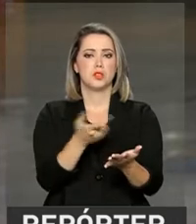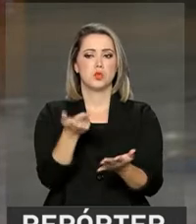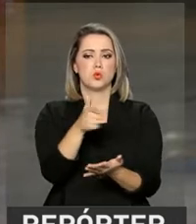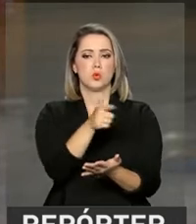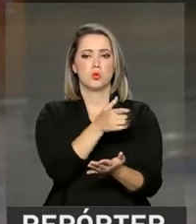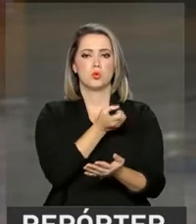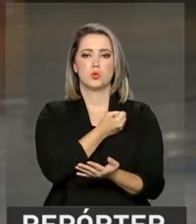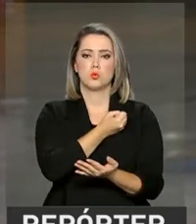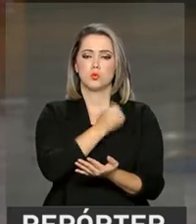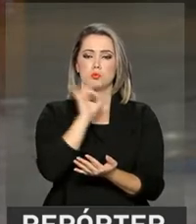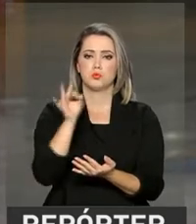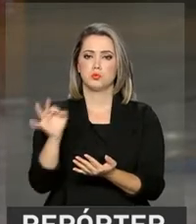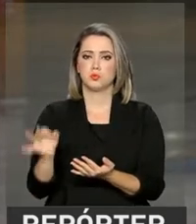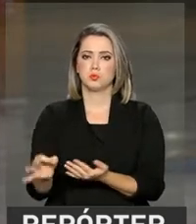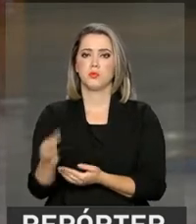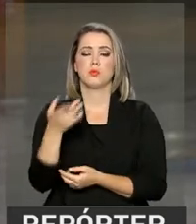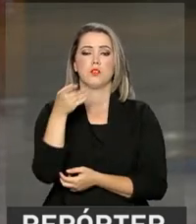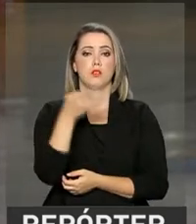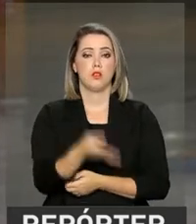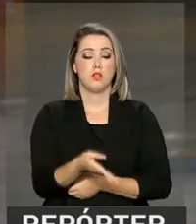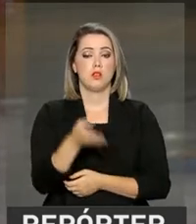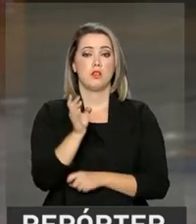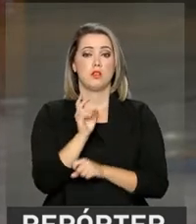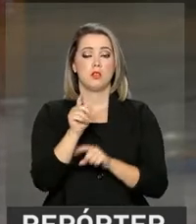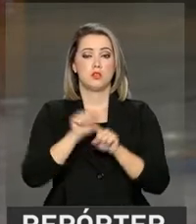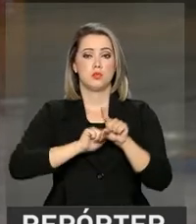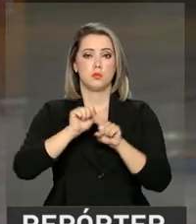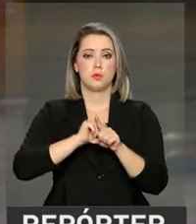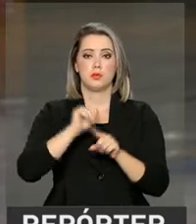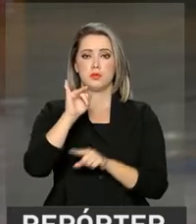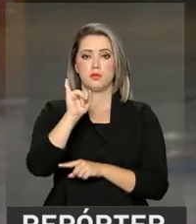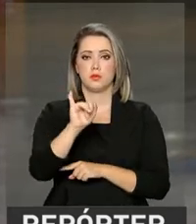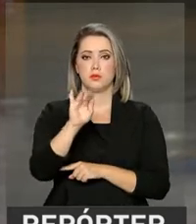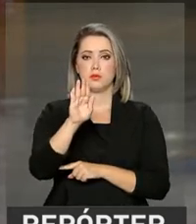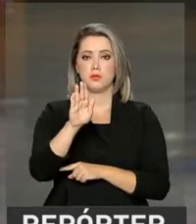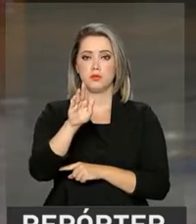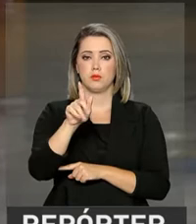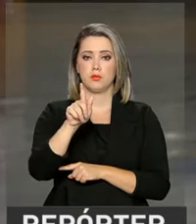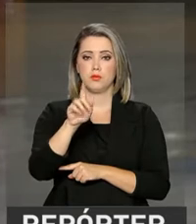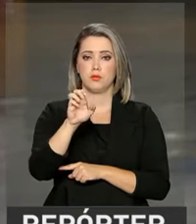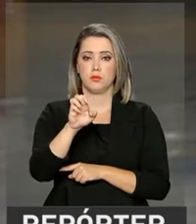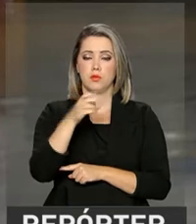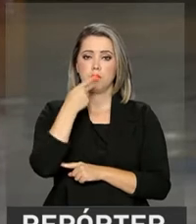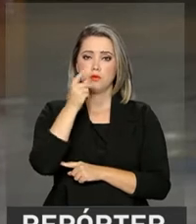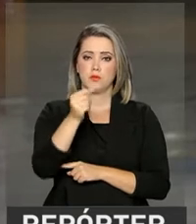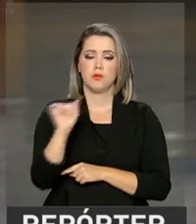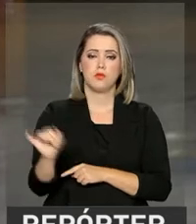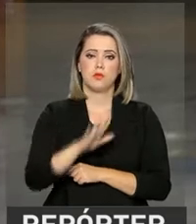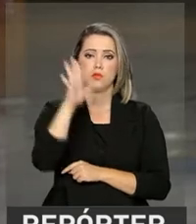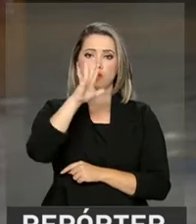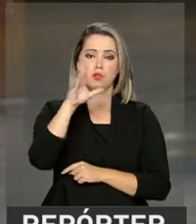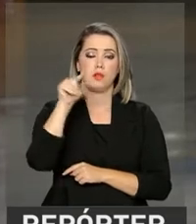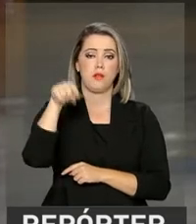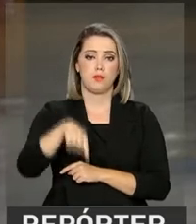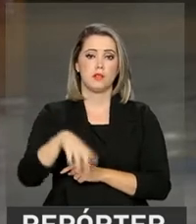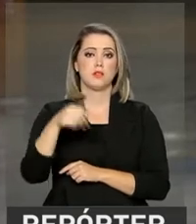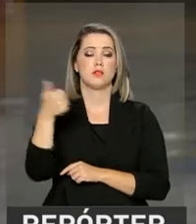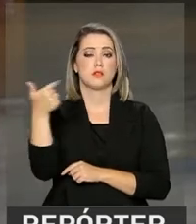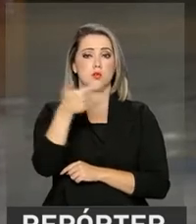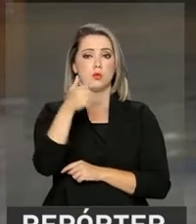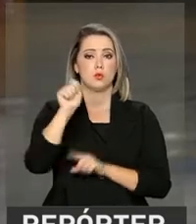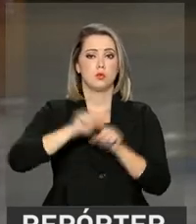oficiais. Neste mês, o IBGE divulgou que a inflação nos últimos 12 meses encerrados em abril